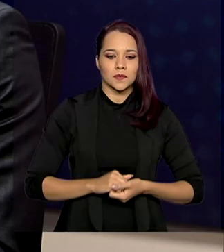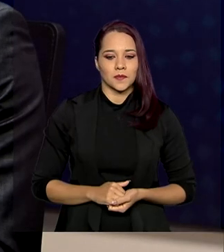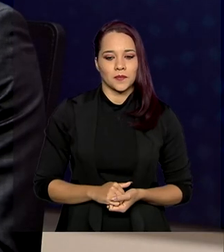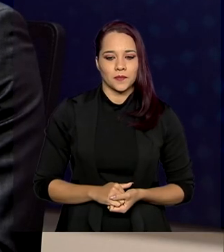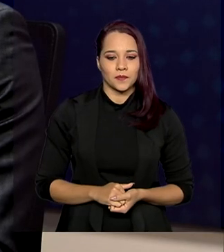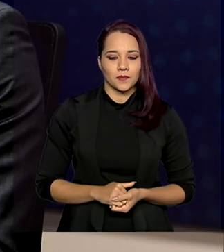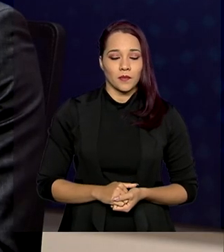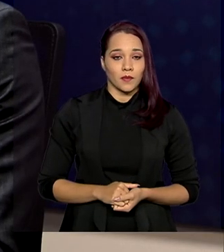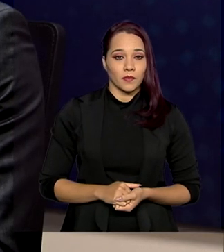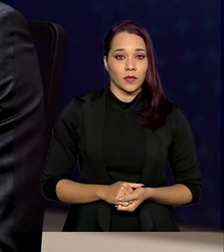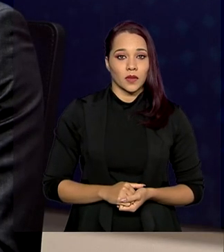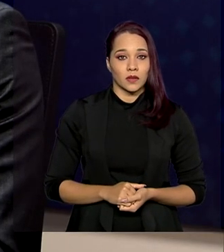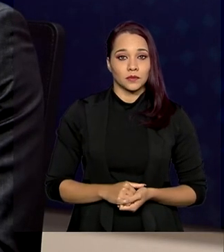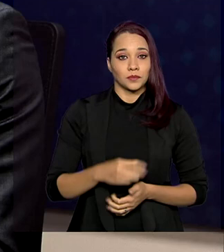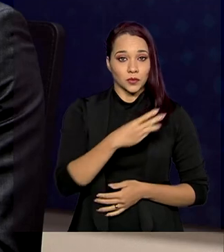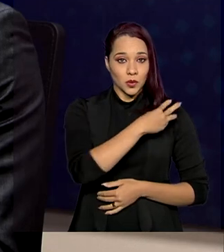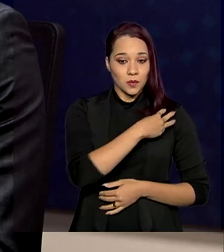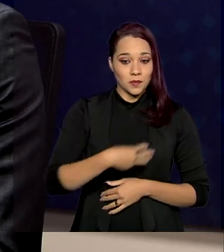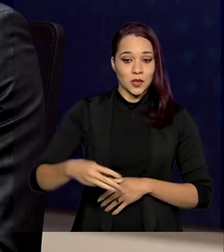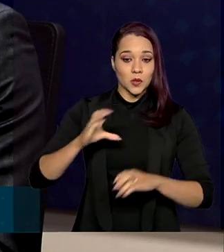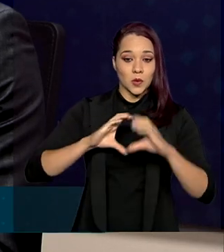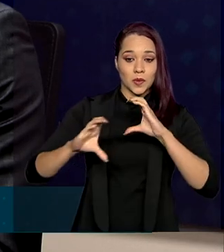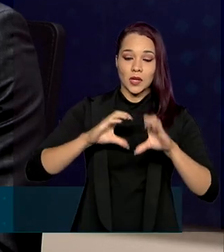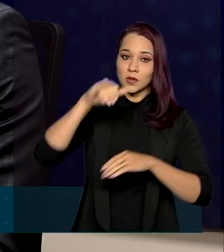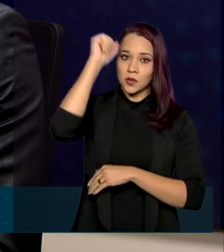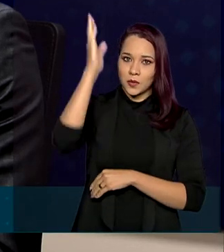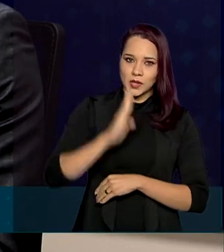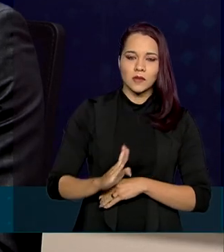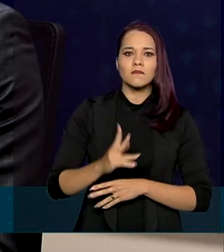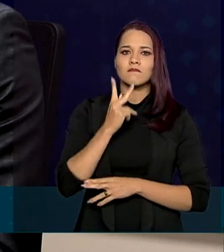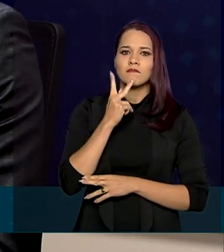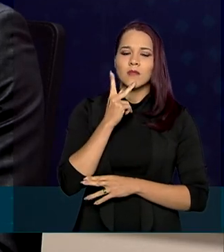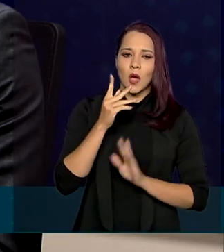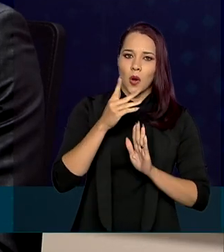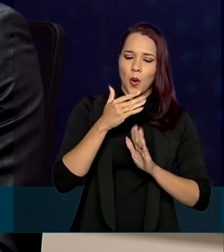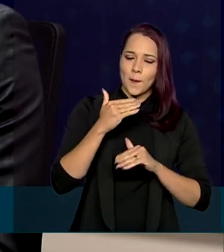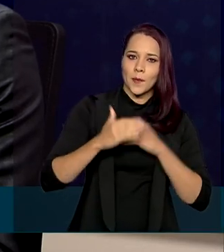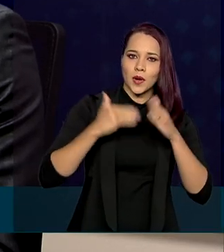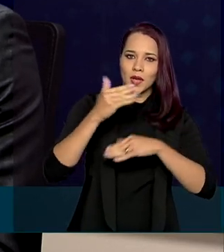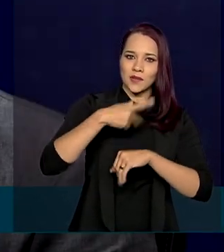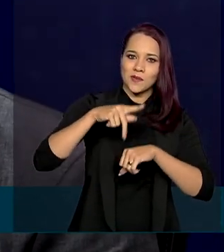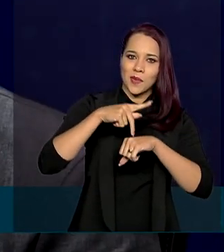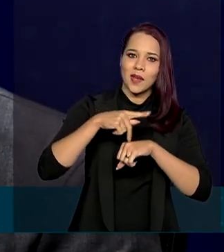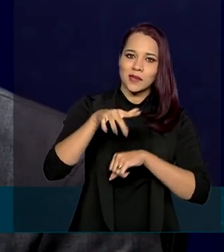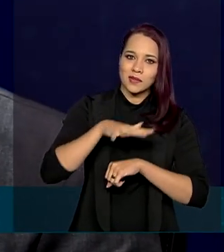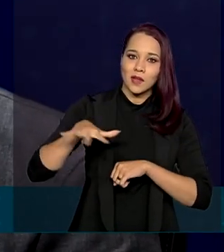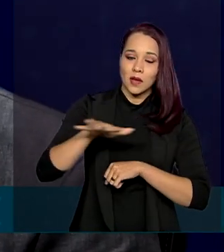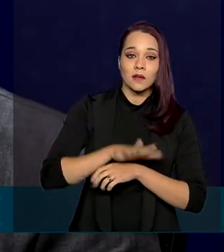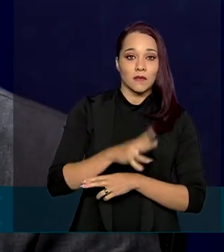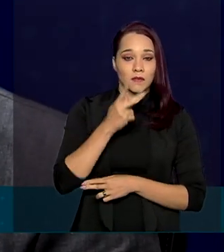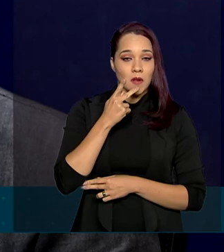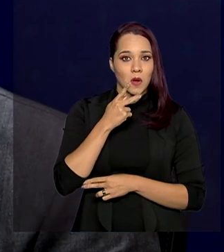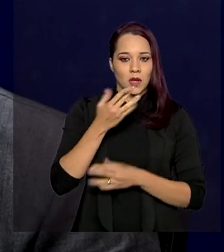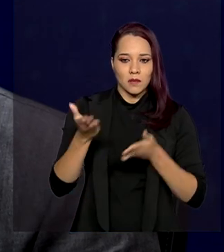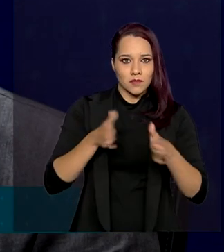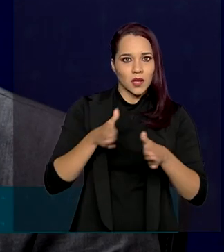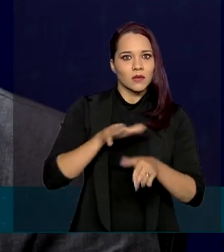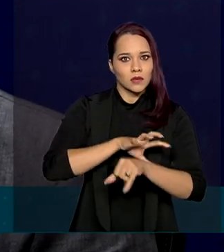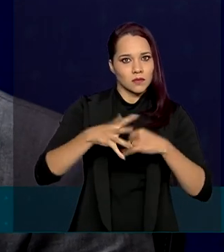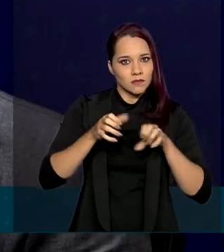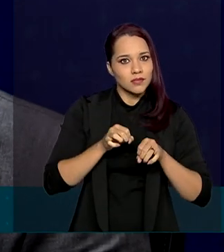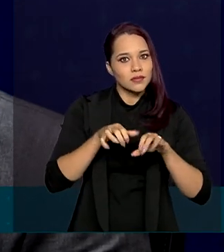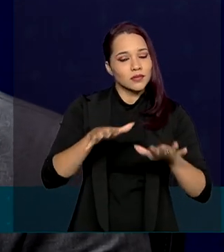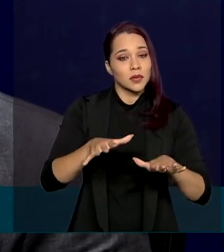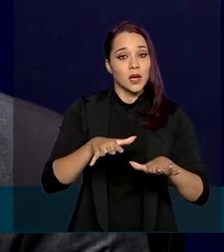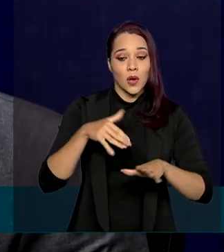O ministro das comunicações do Brasil, Fábio Faria, ressaltou o progresso do país no setor. Ele lembrou que, em plena pandemia, os